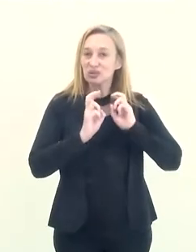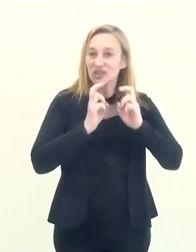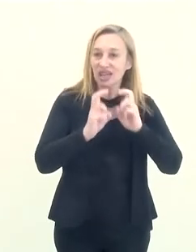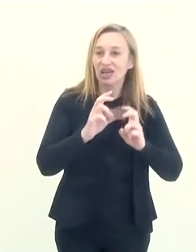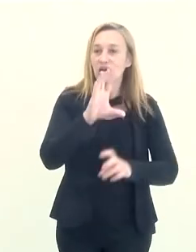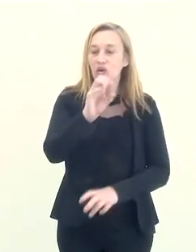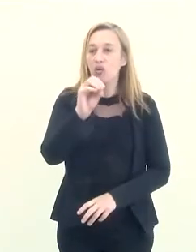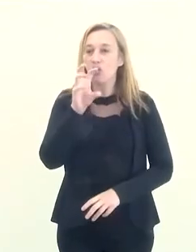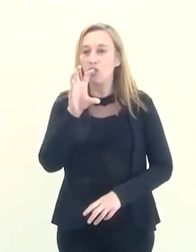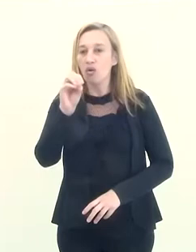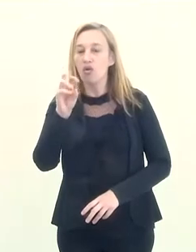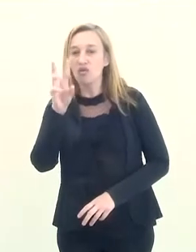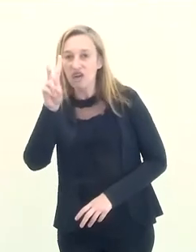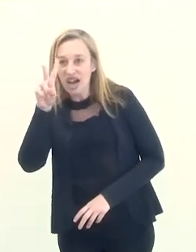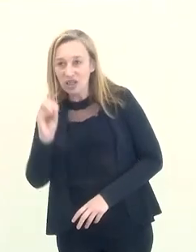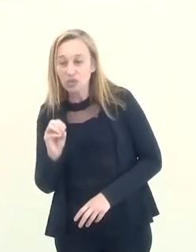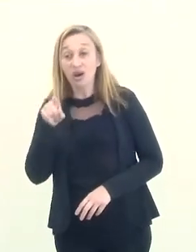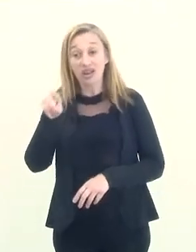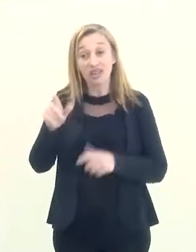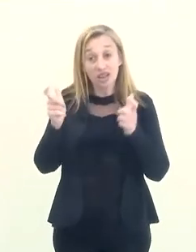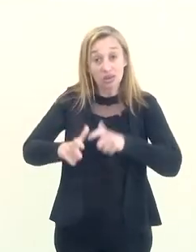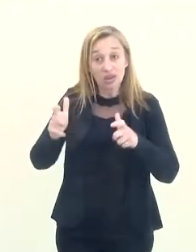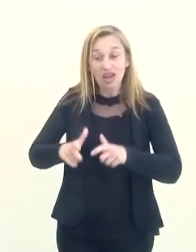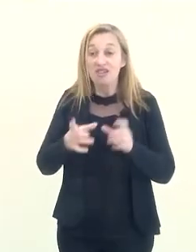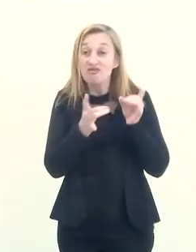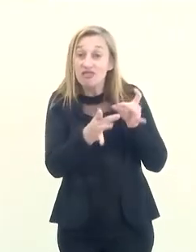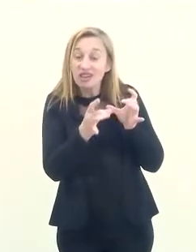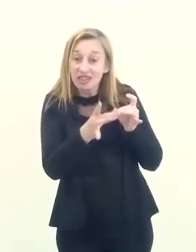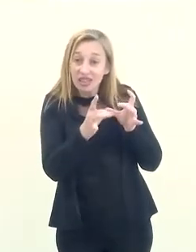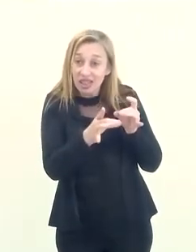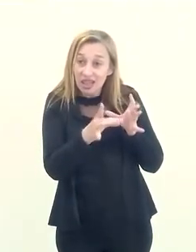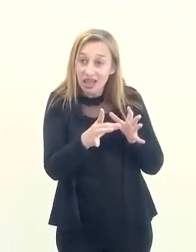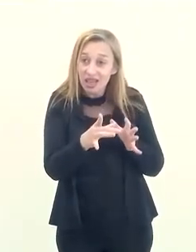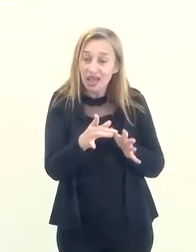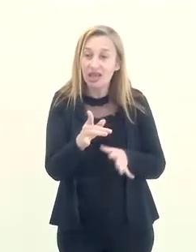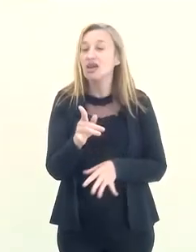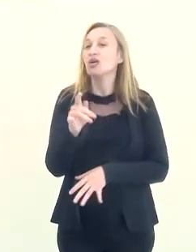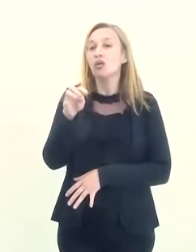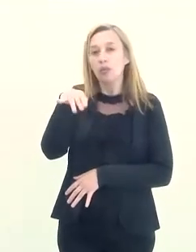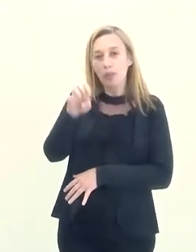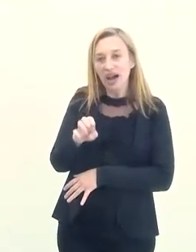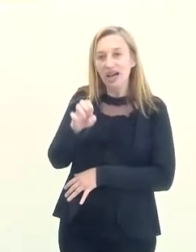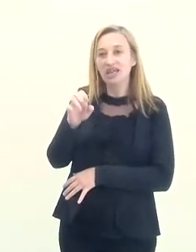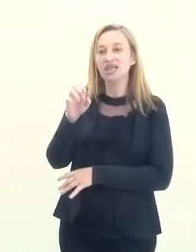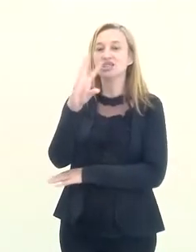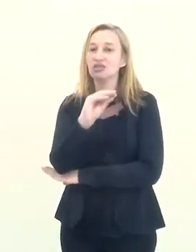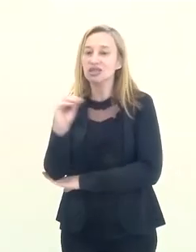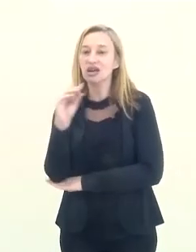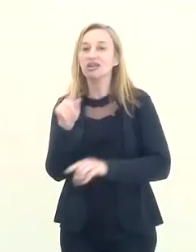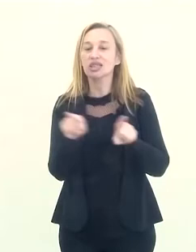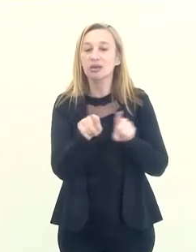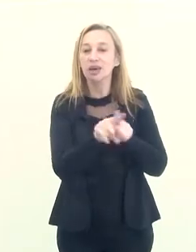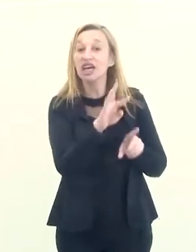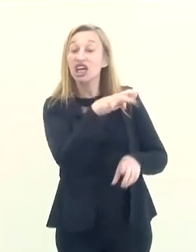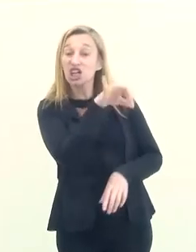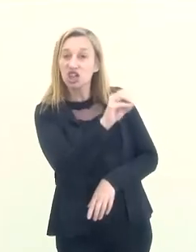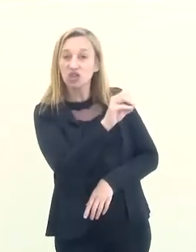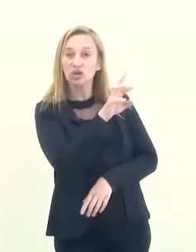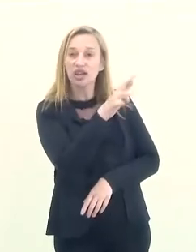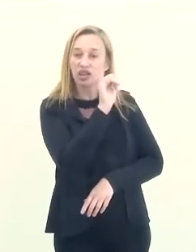trem do Corcovado ali naquela concessão, porque nós vamos conseguir vender o Parque dos Dinossauros no Cristo Redentor.